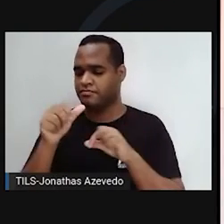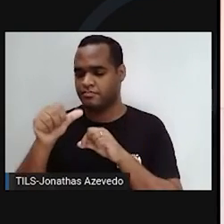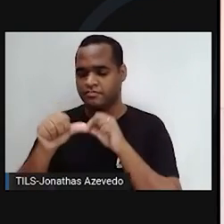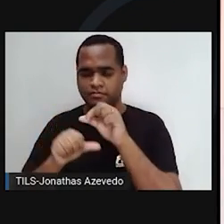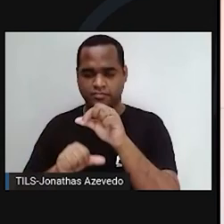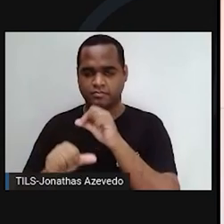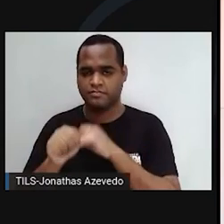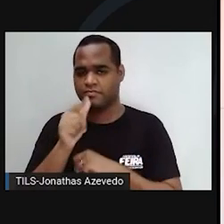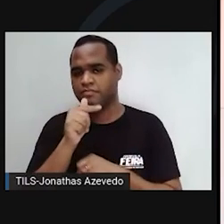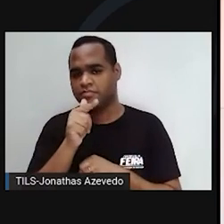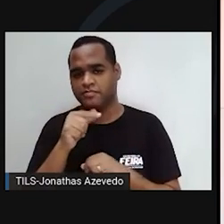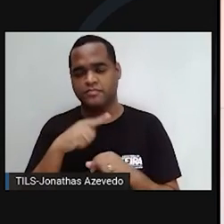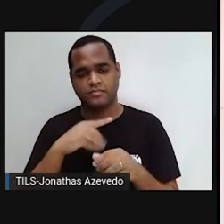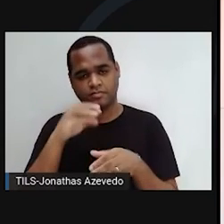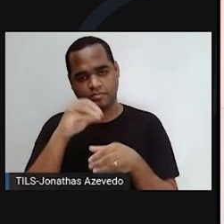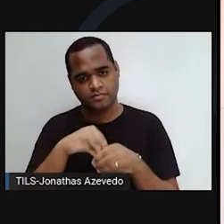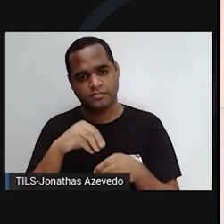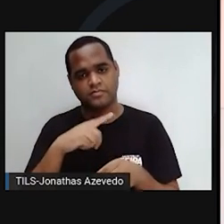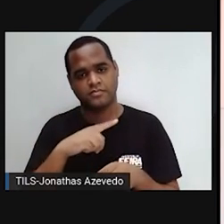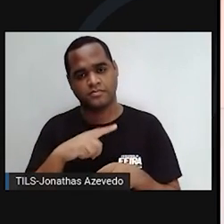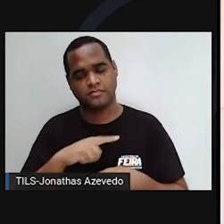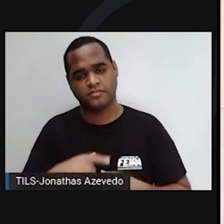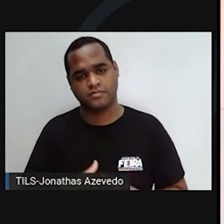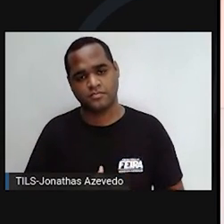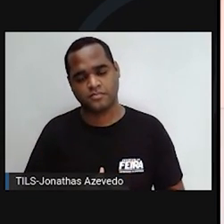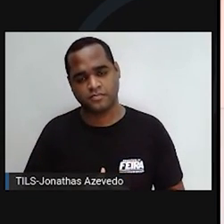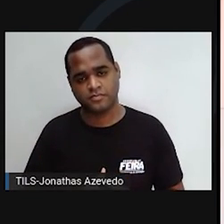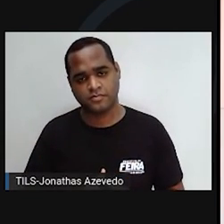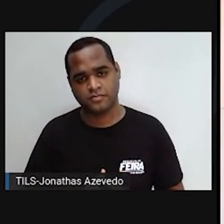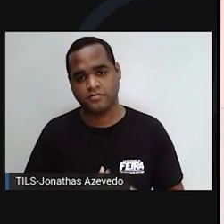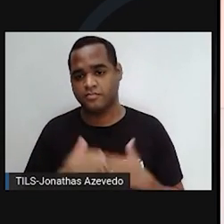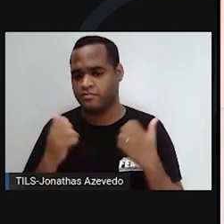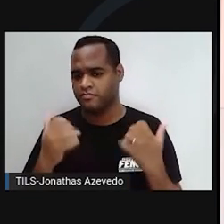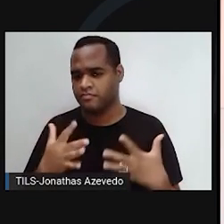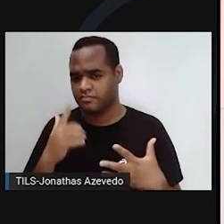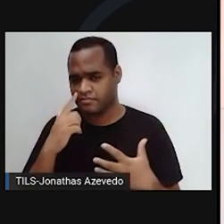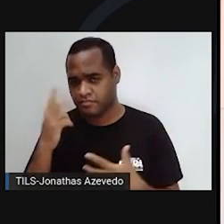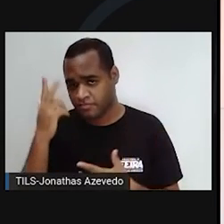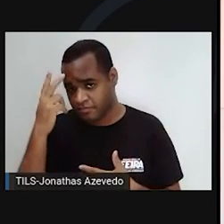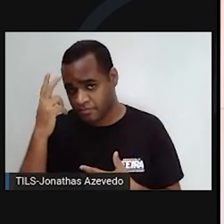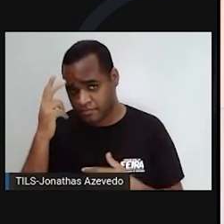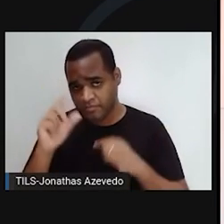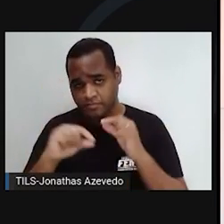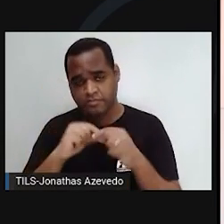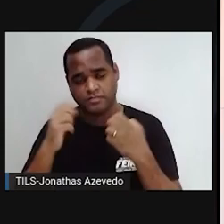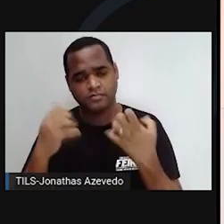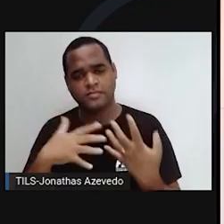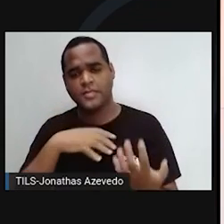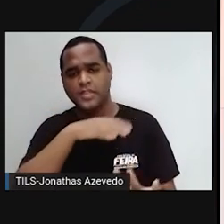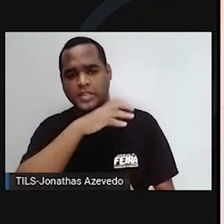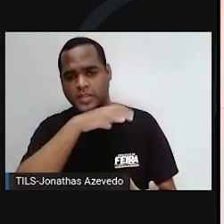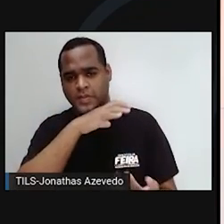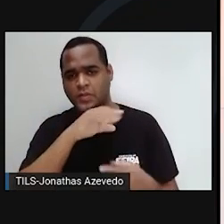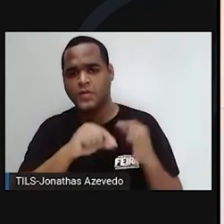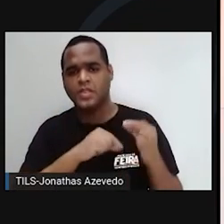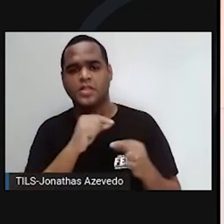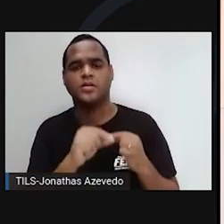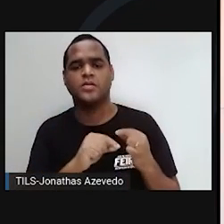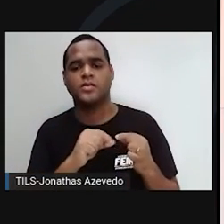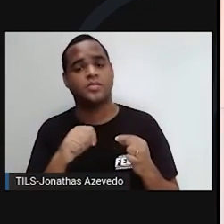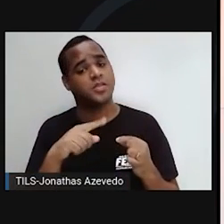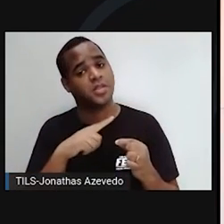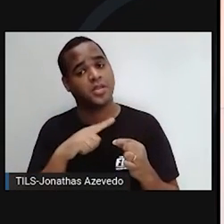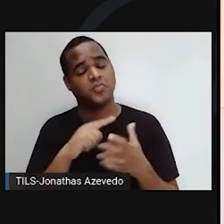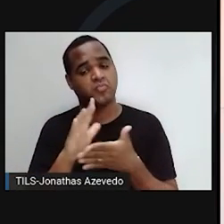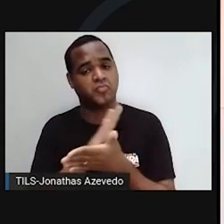da célula. Coisa bem importante. Correto? E a célula animal? A célula animal não tem nada disso. A célula animal, ela tem algumas